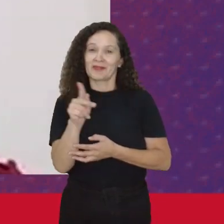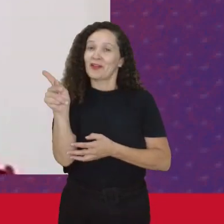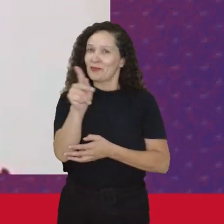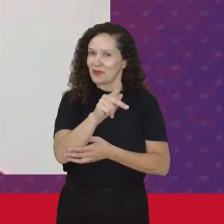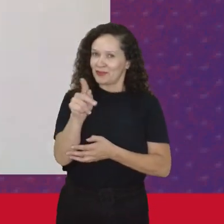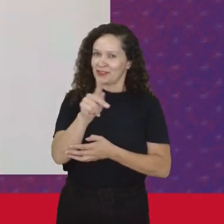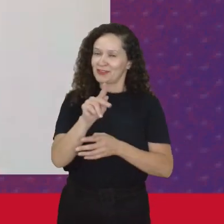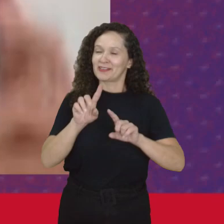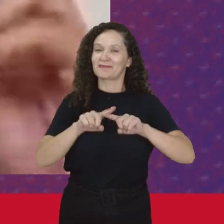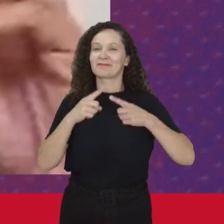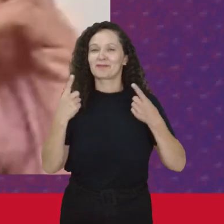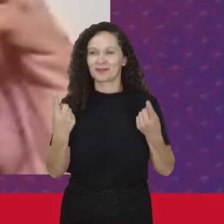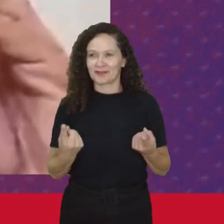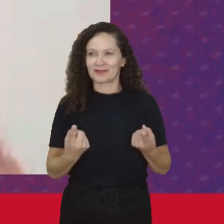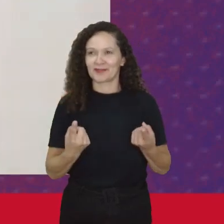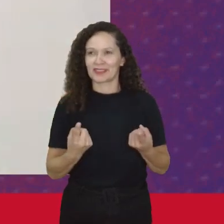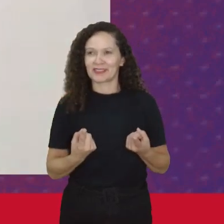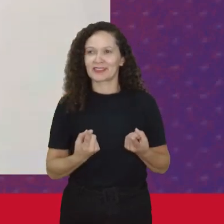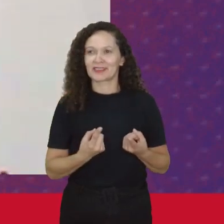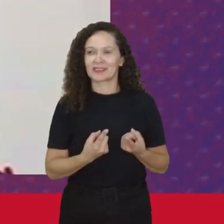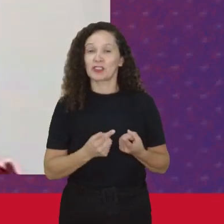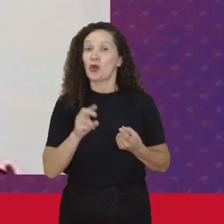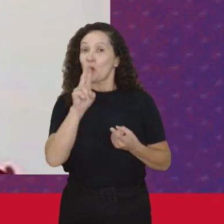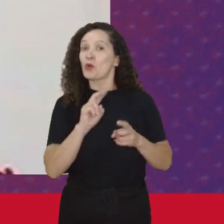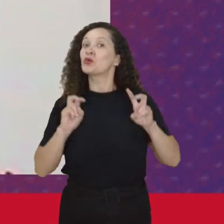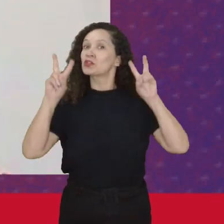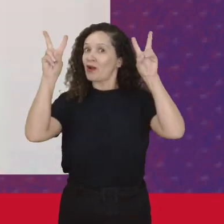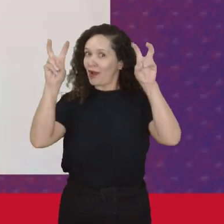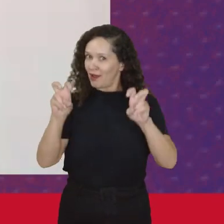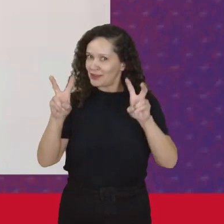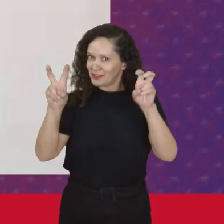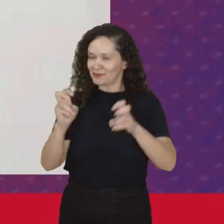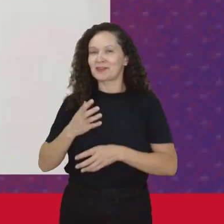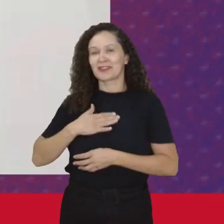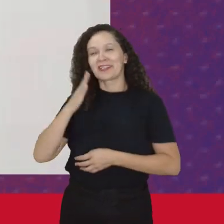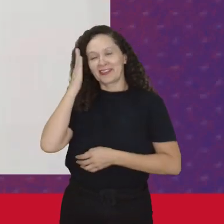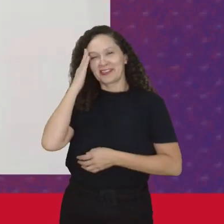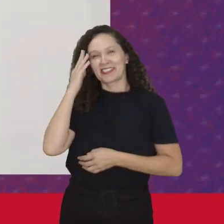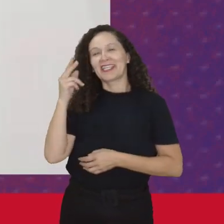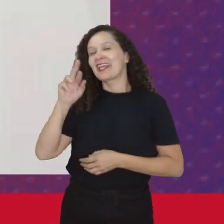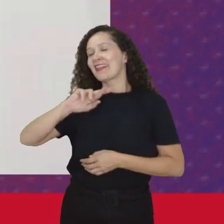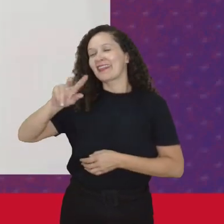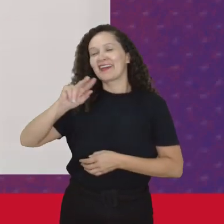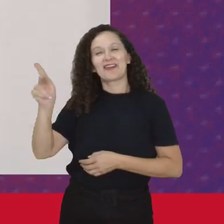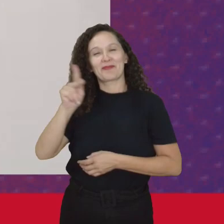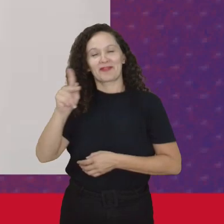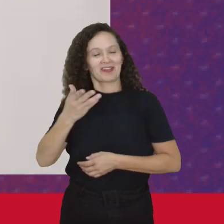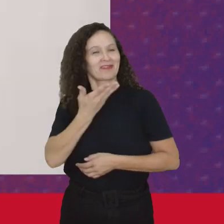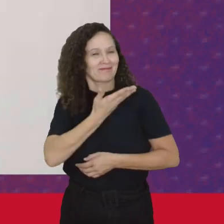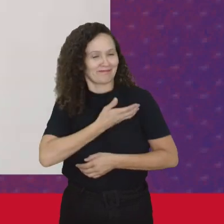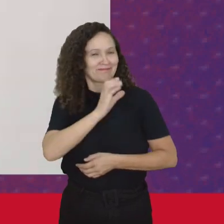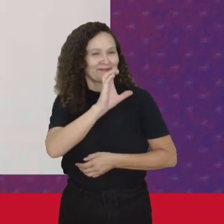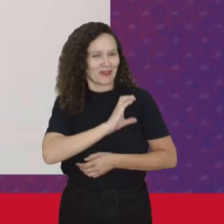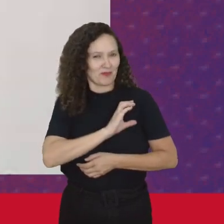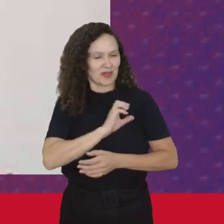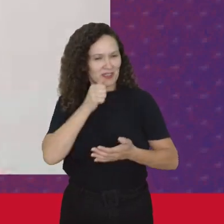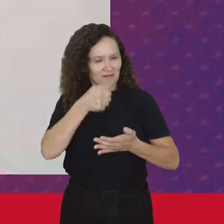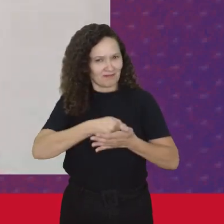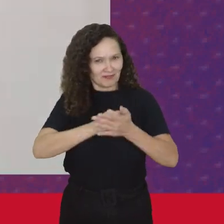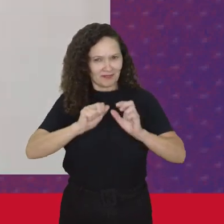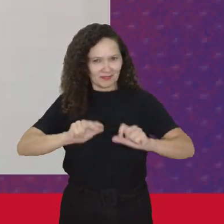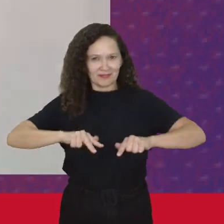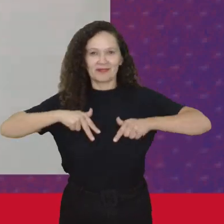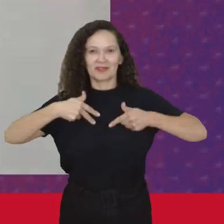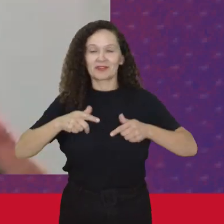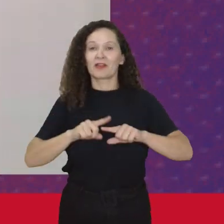Mas Utilizando Afas Aqui Porque eu sei Que além de tudo Ela é uma Companheira De caminhada De luta